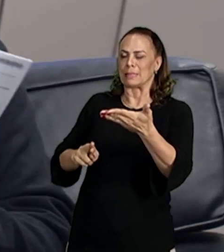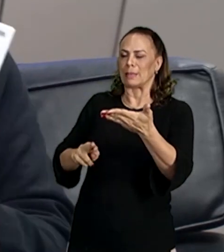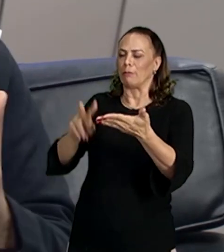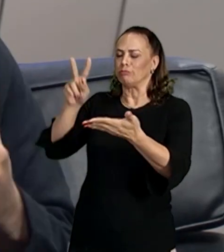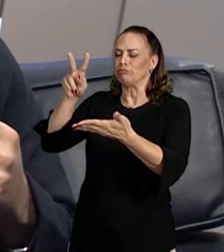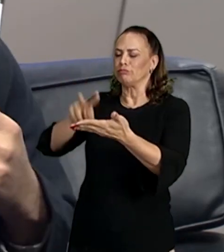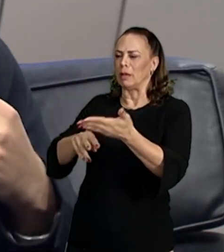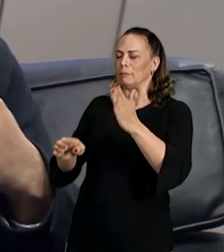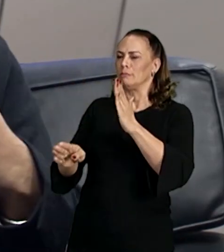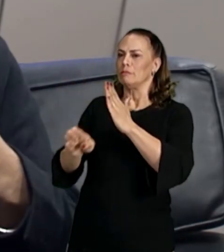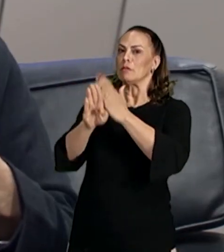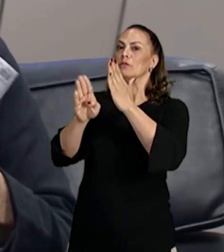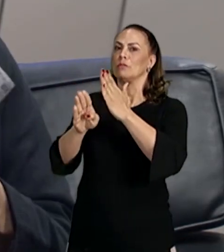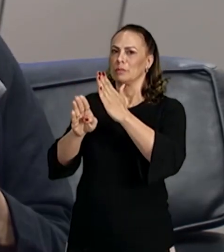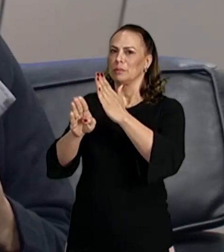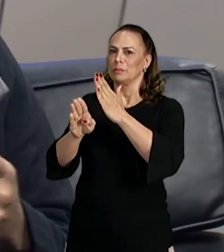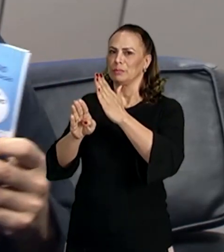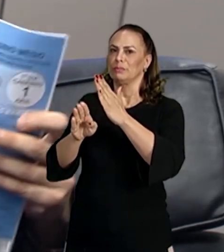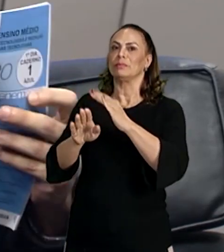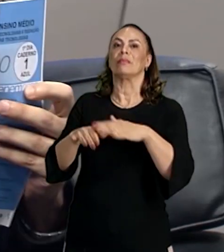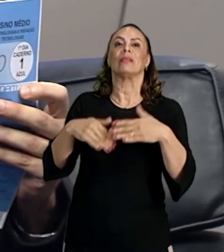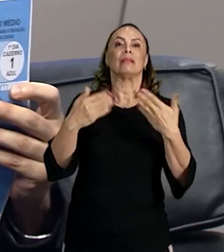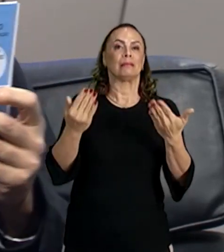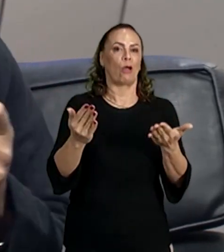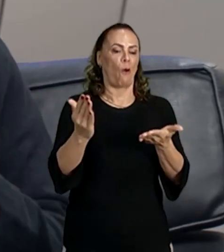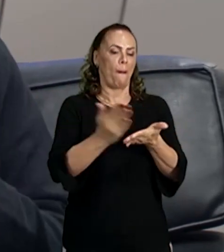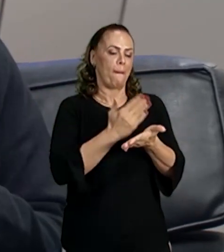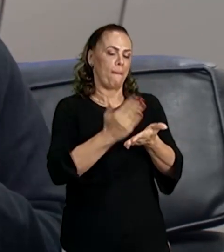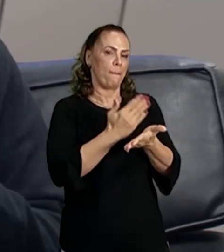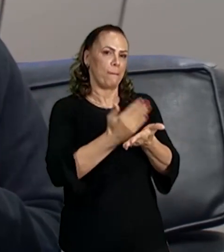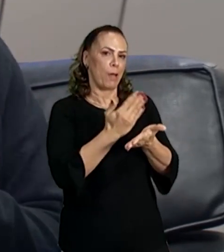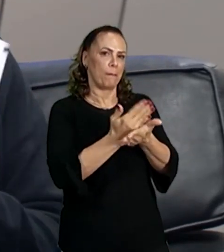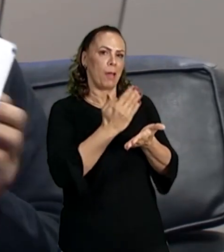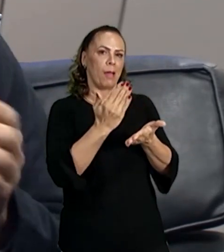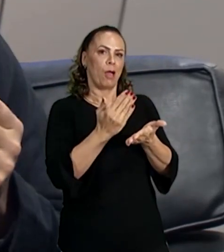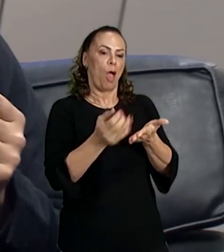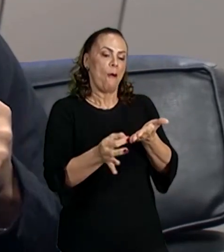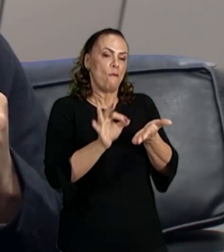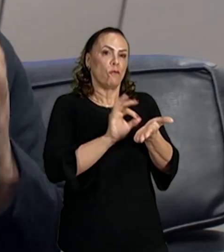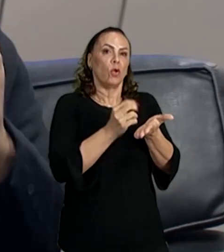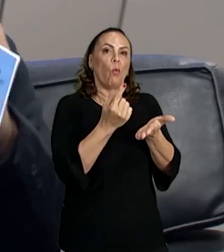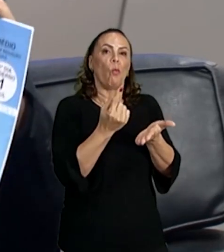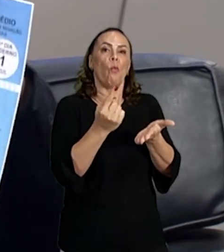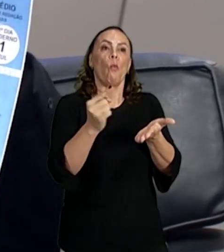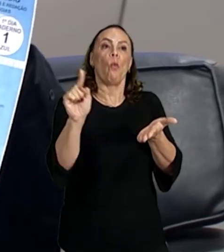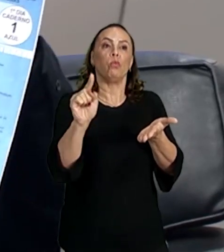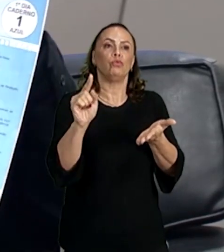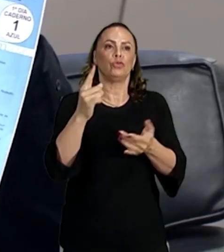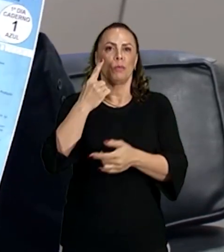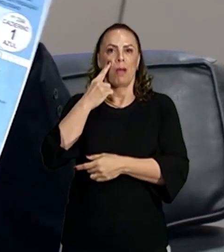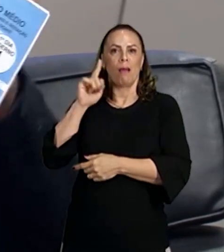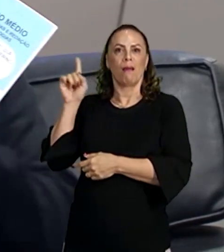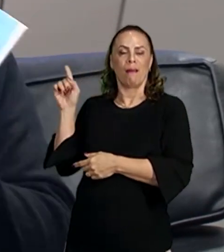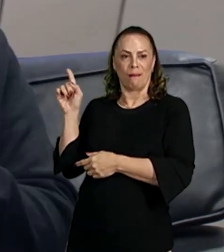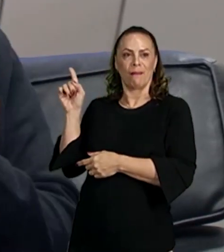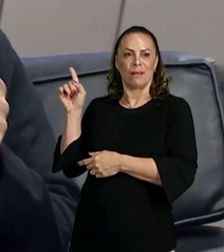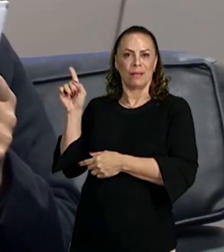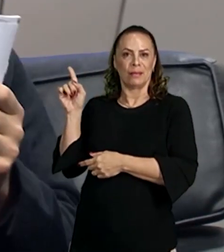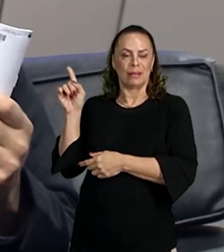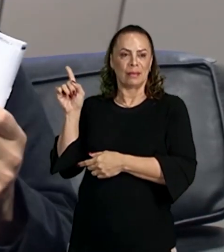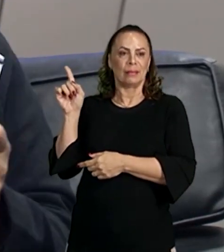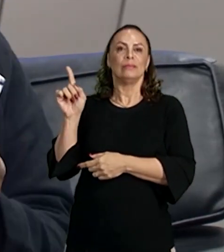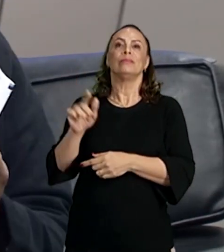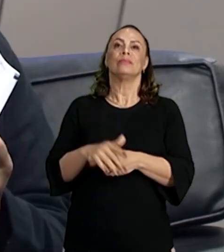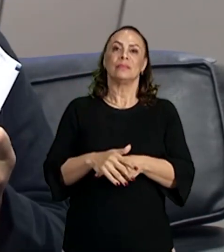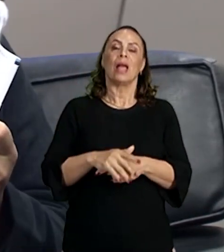a última página da prova, que pouca gente utiliza essa página, ela fica aqui onde você destaca o cartão de resposta, é